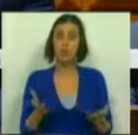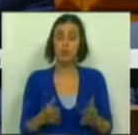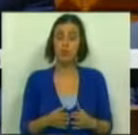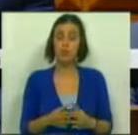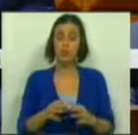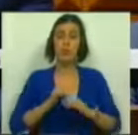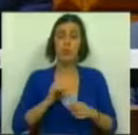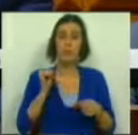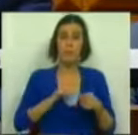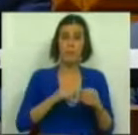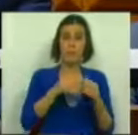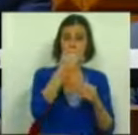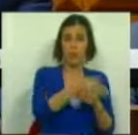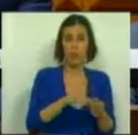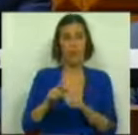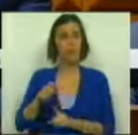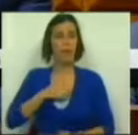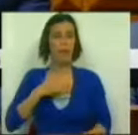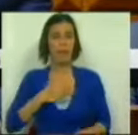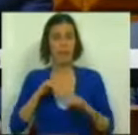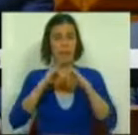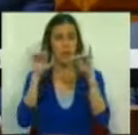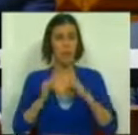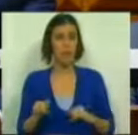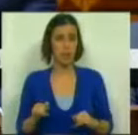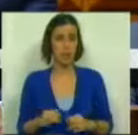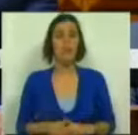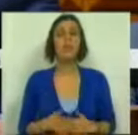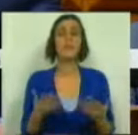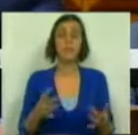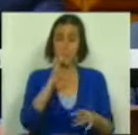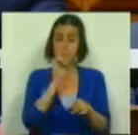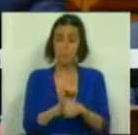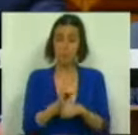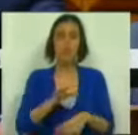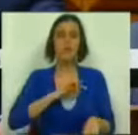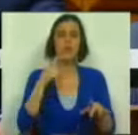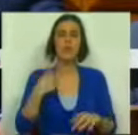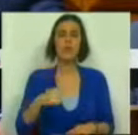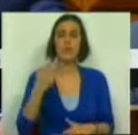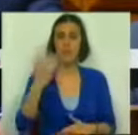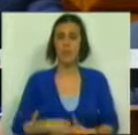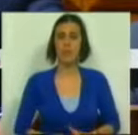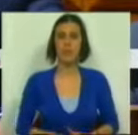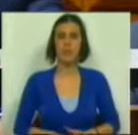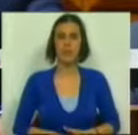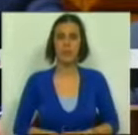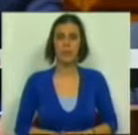quer nos nossos parceiros externos, quer de entidades internacionais. Em paralelo, senhores Presidentes,